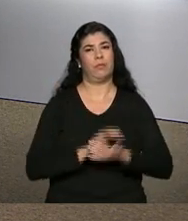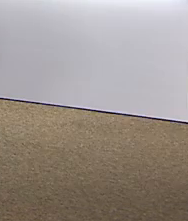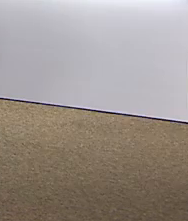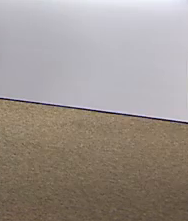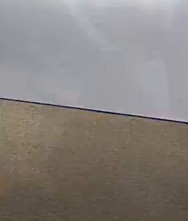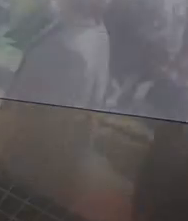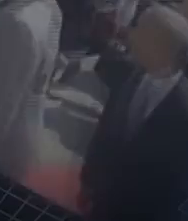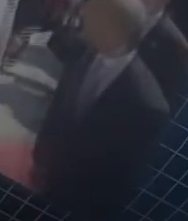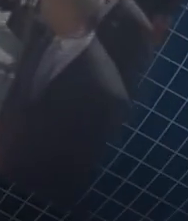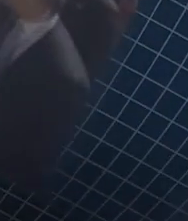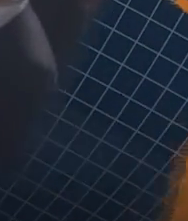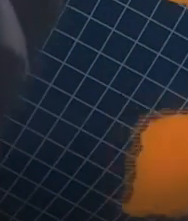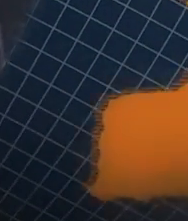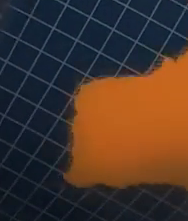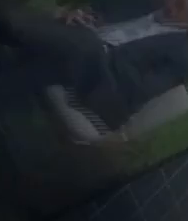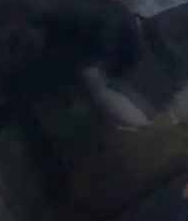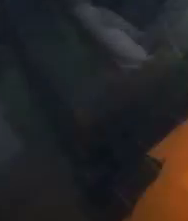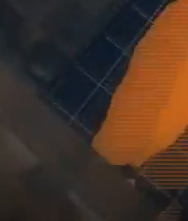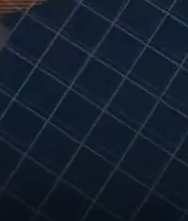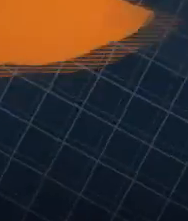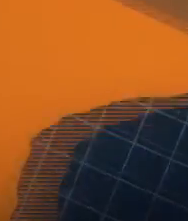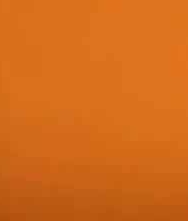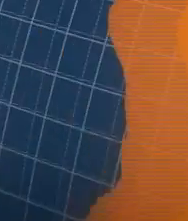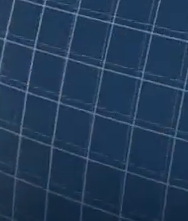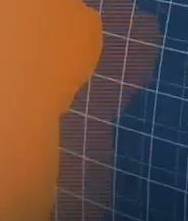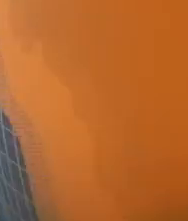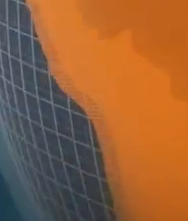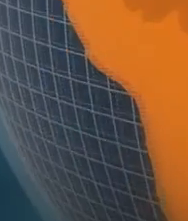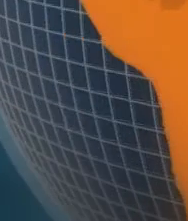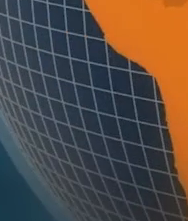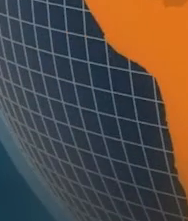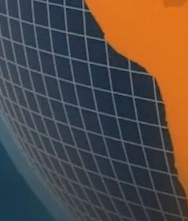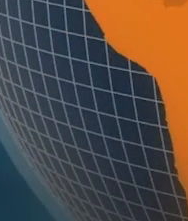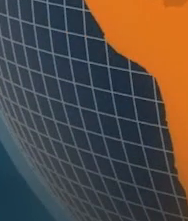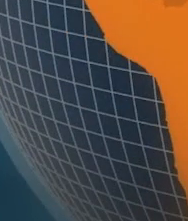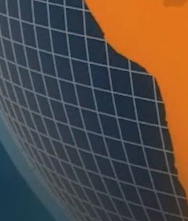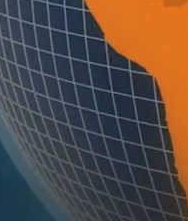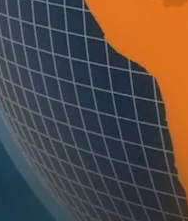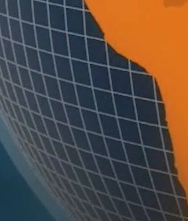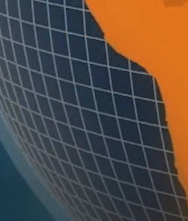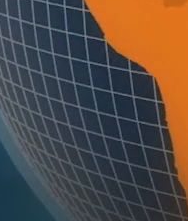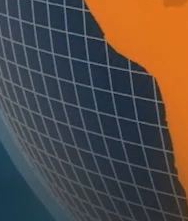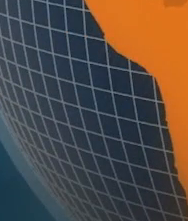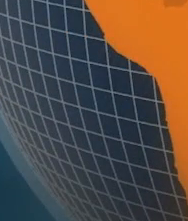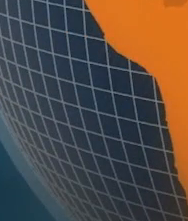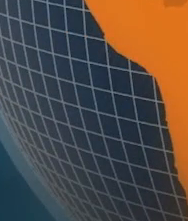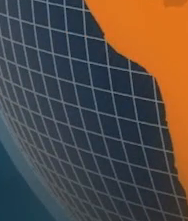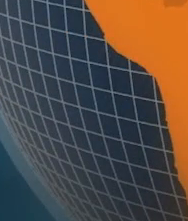A gente volta